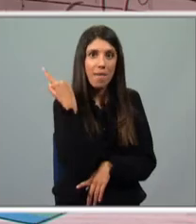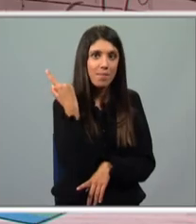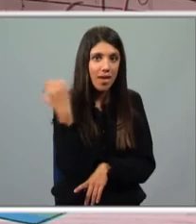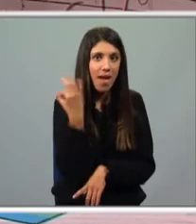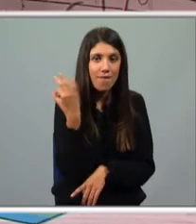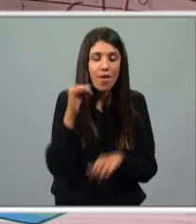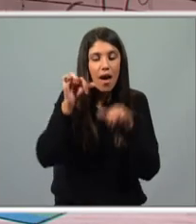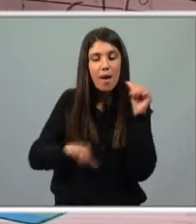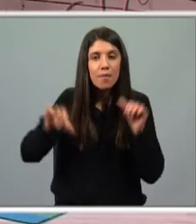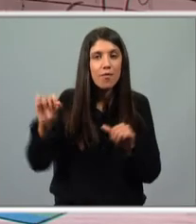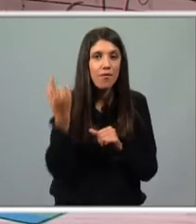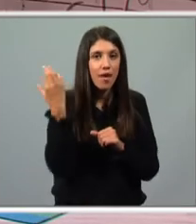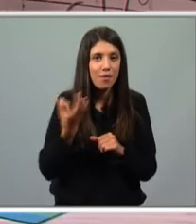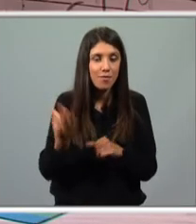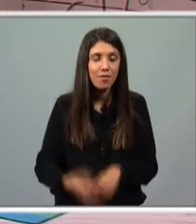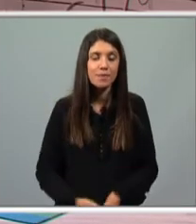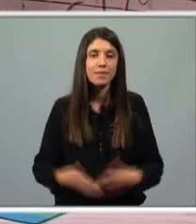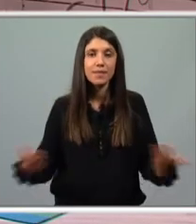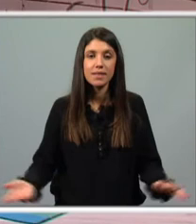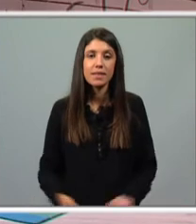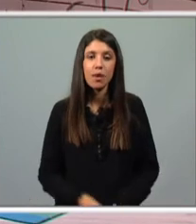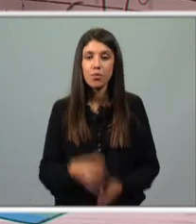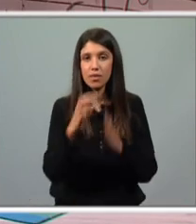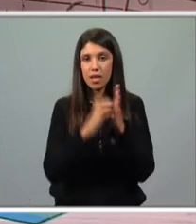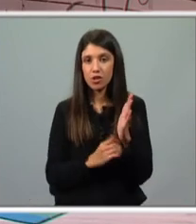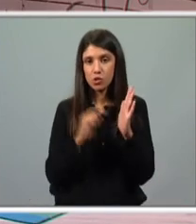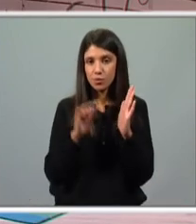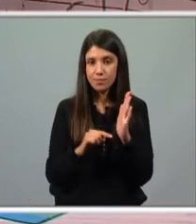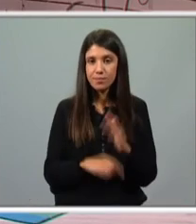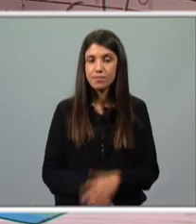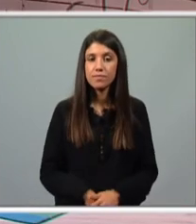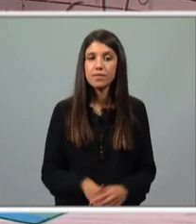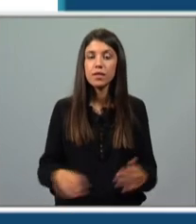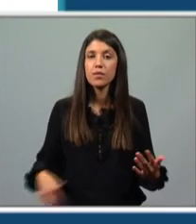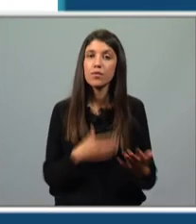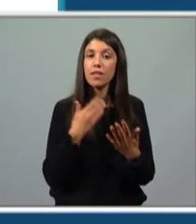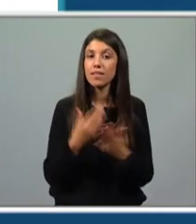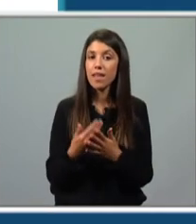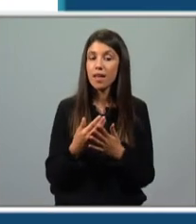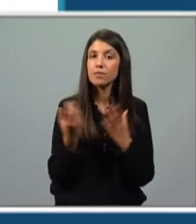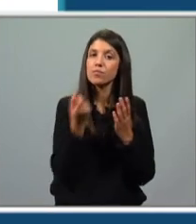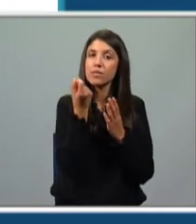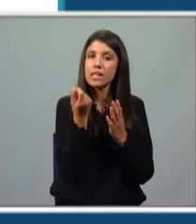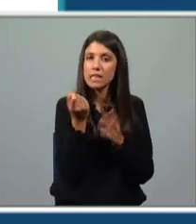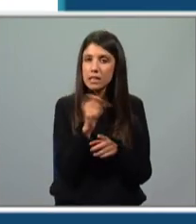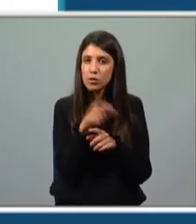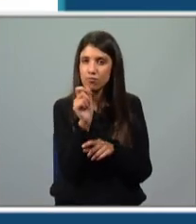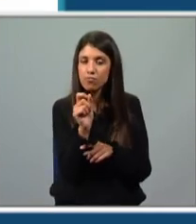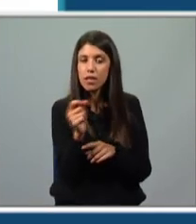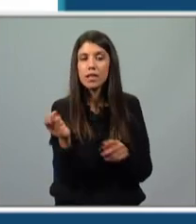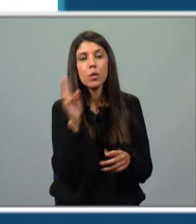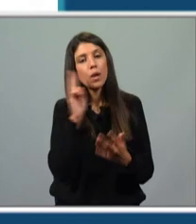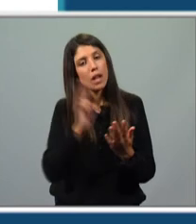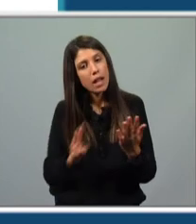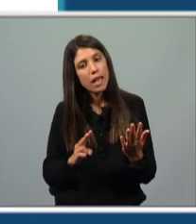Esta fala é muito rápida. Então, temos aqui o texto. Eu vou-te dar um bocadinho. Vou ler o texto sem o completar, porque